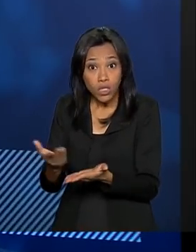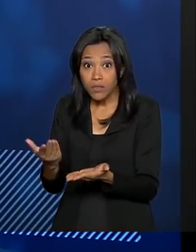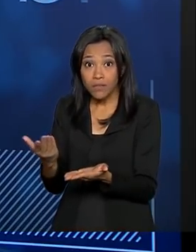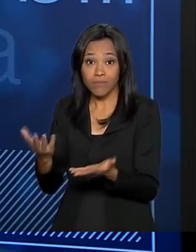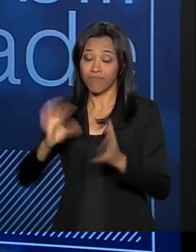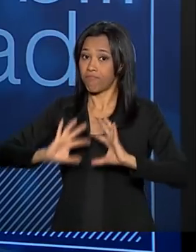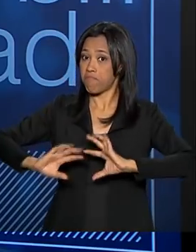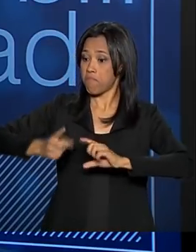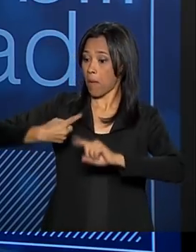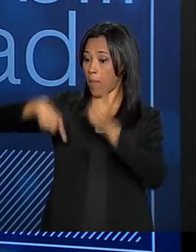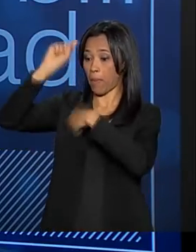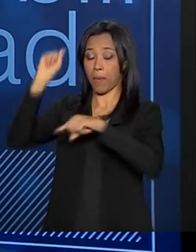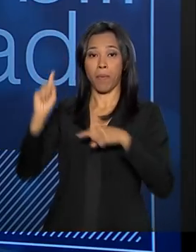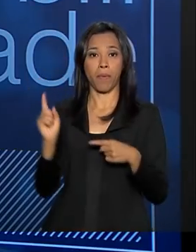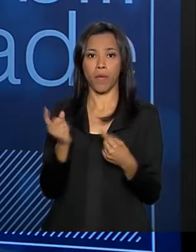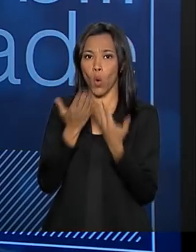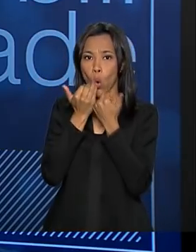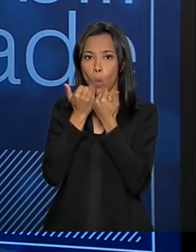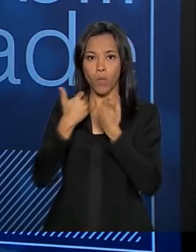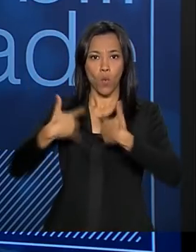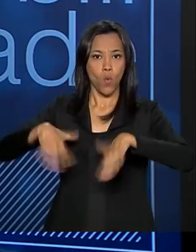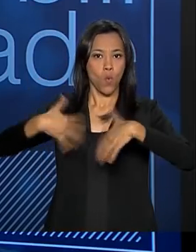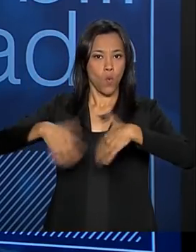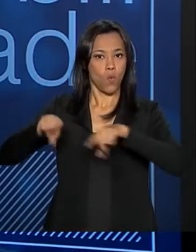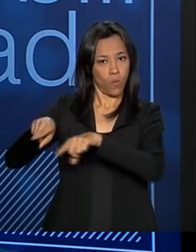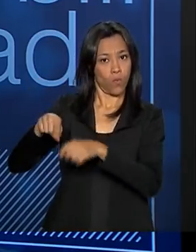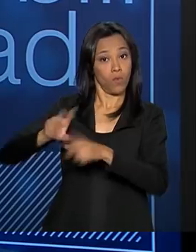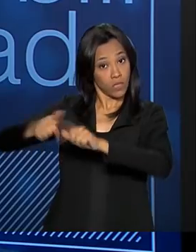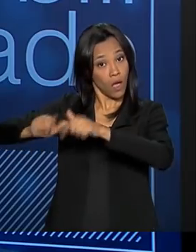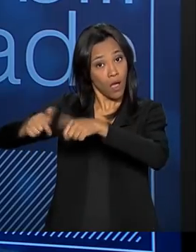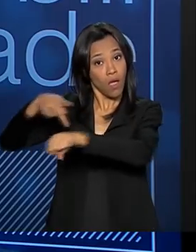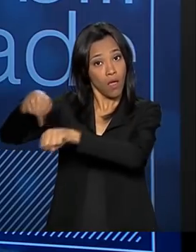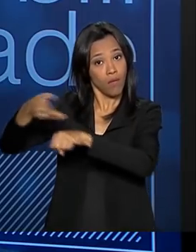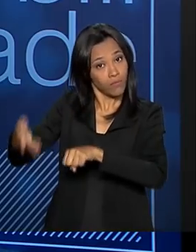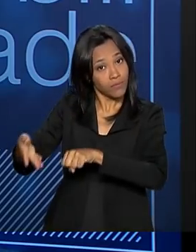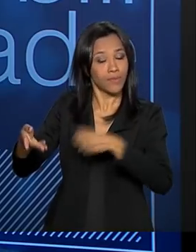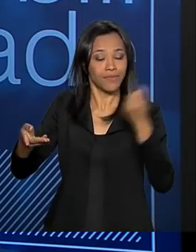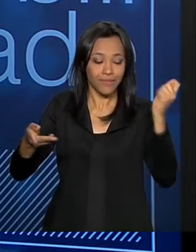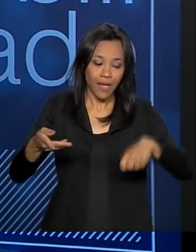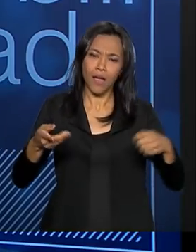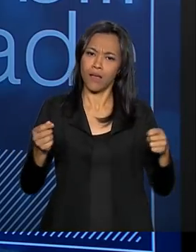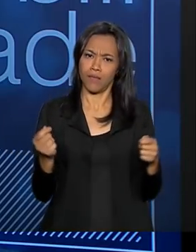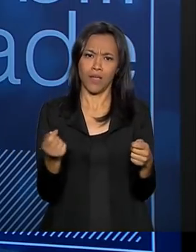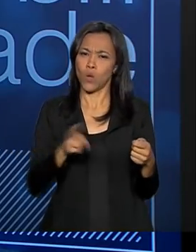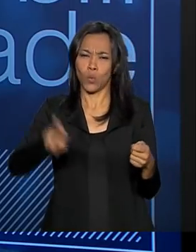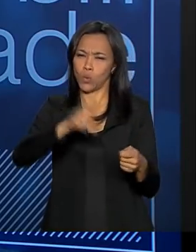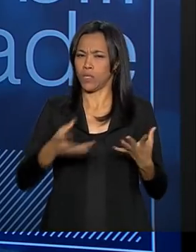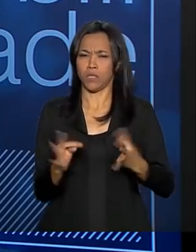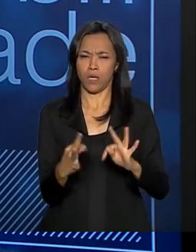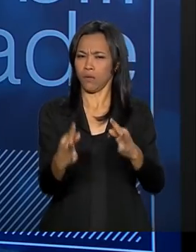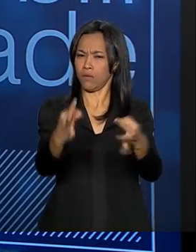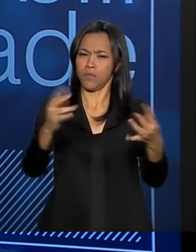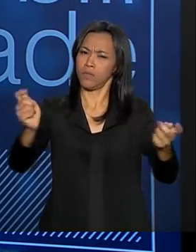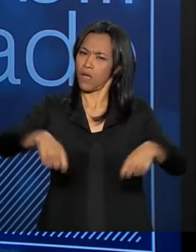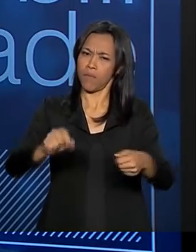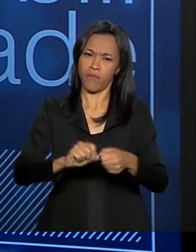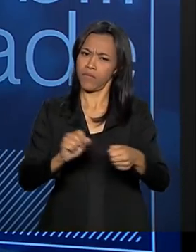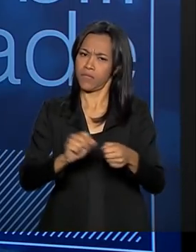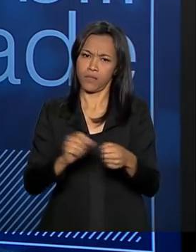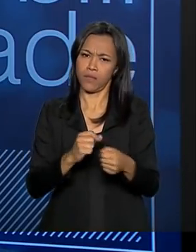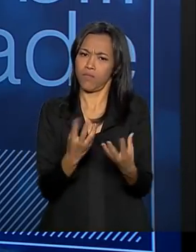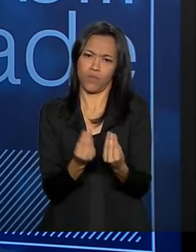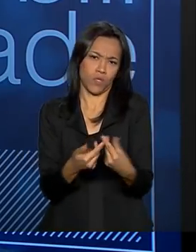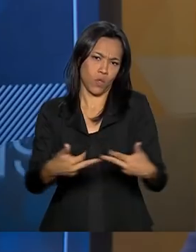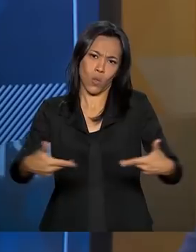Então, assim, com novas tecnologias e com irrigação, a gente pode fazer muita coisa em relação a qualquer solo hoje em dia.